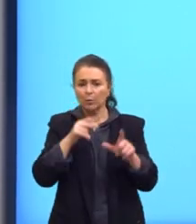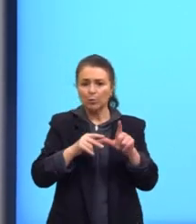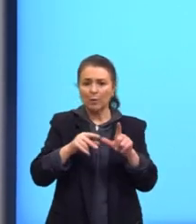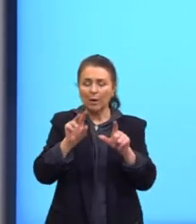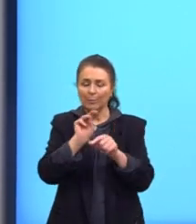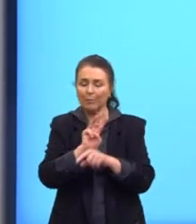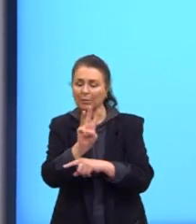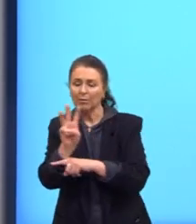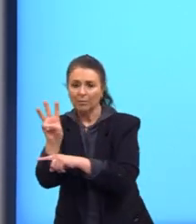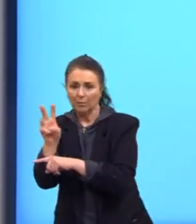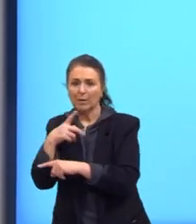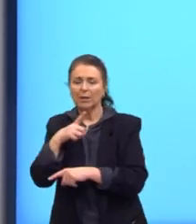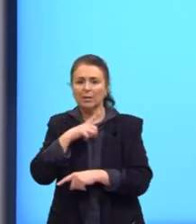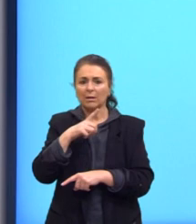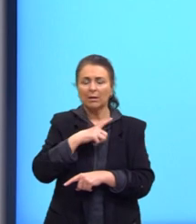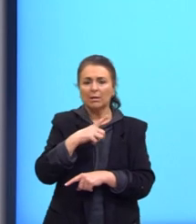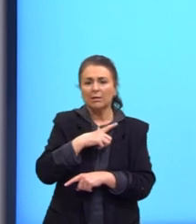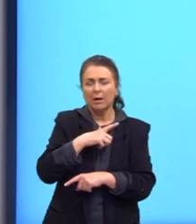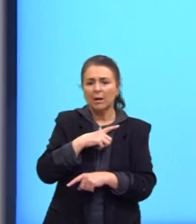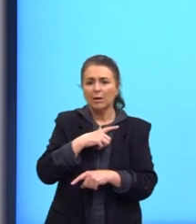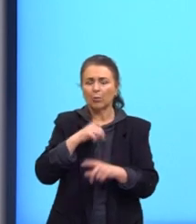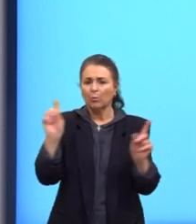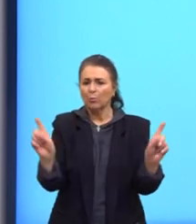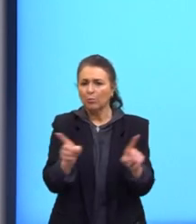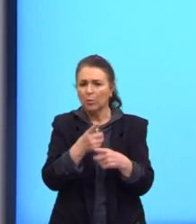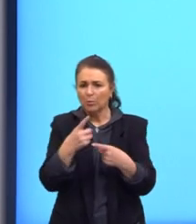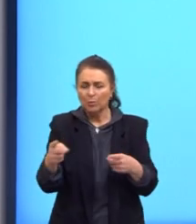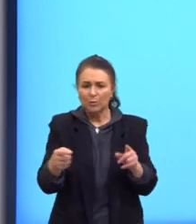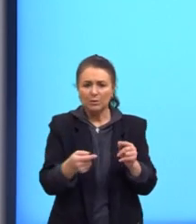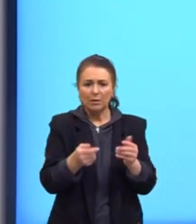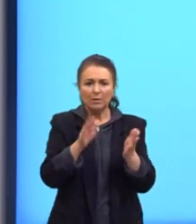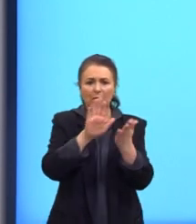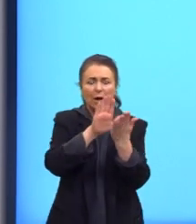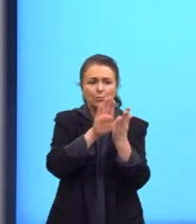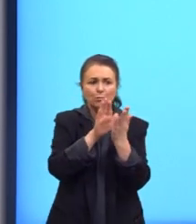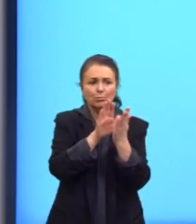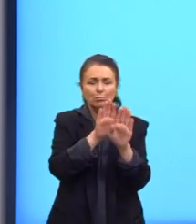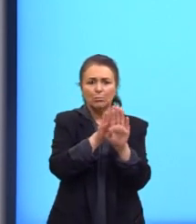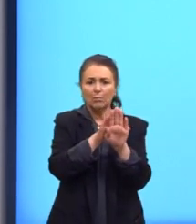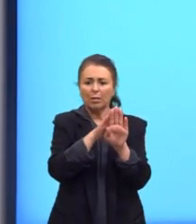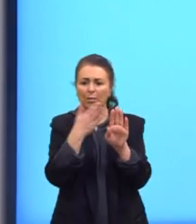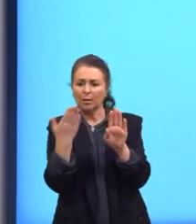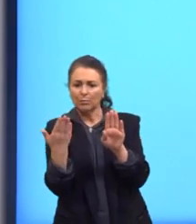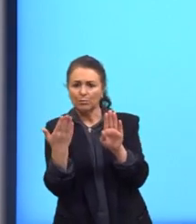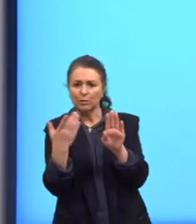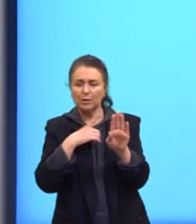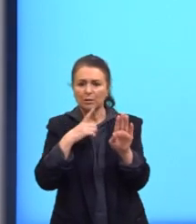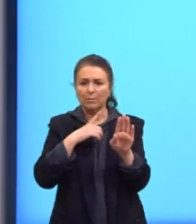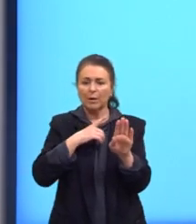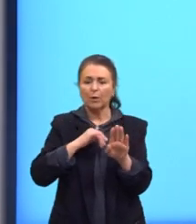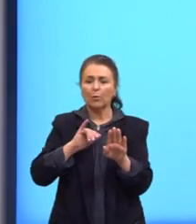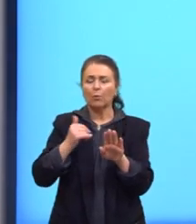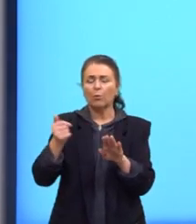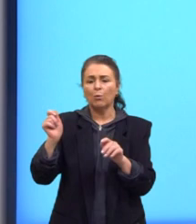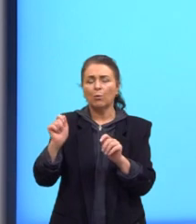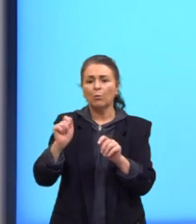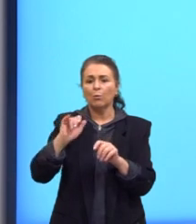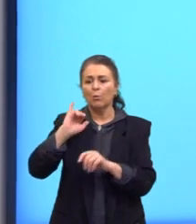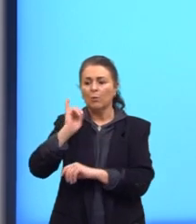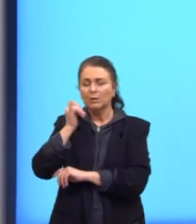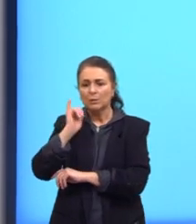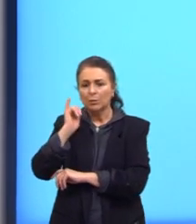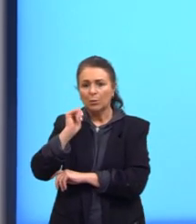música fantástica que faz uma analogia com os nossos contos de fábulas, contos de fadas,